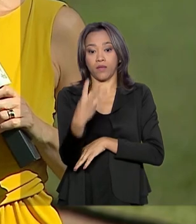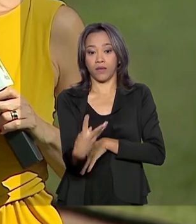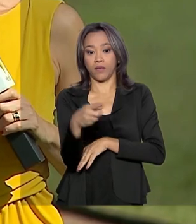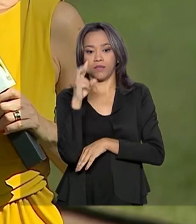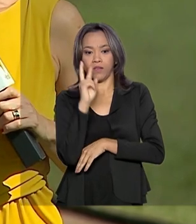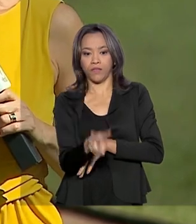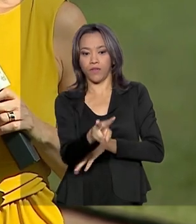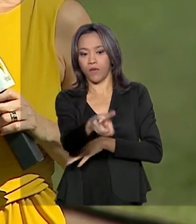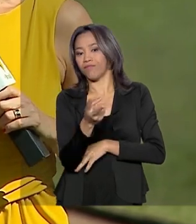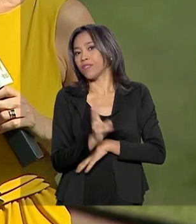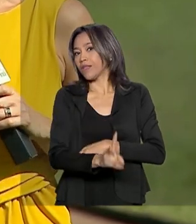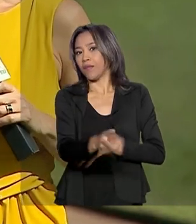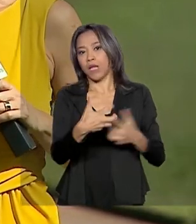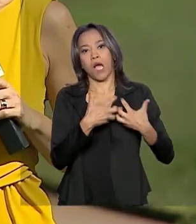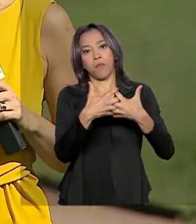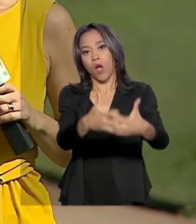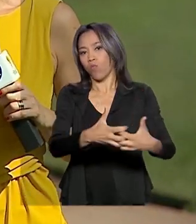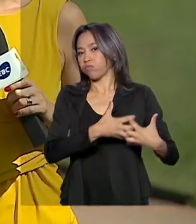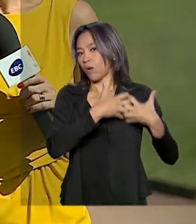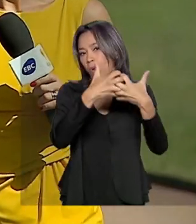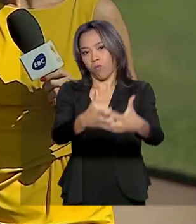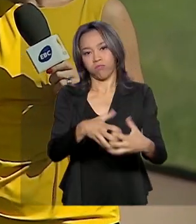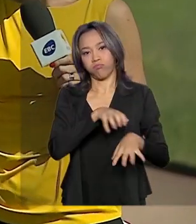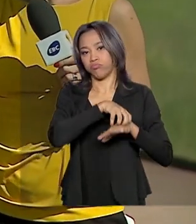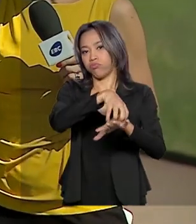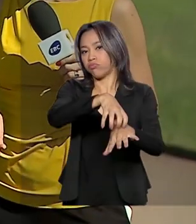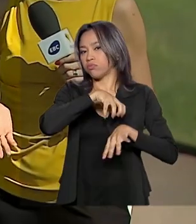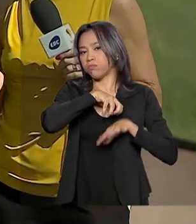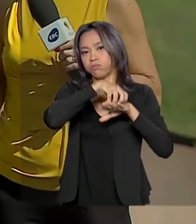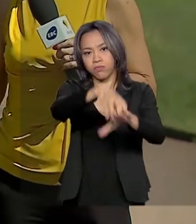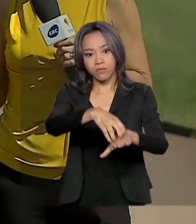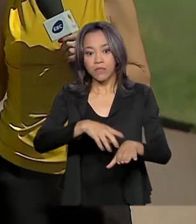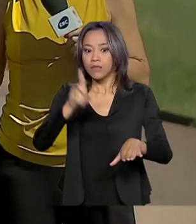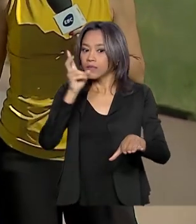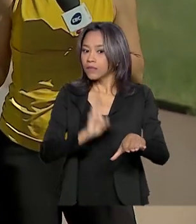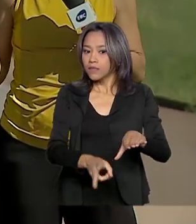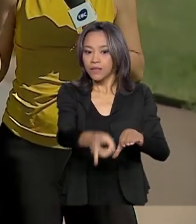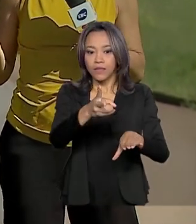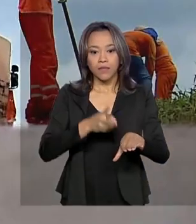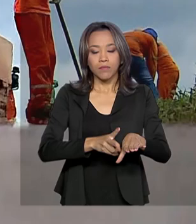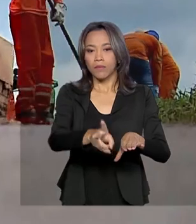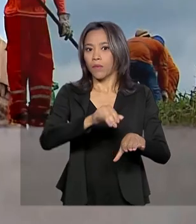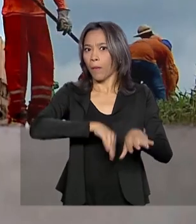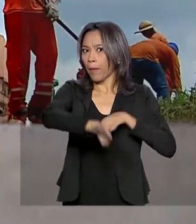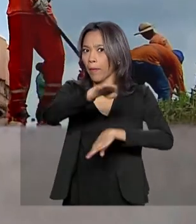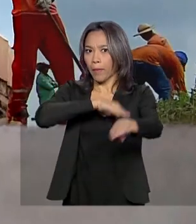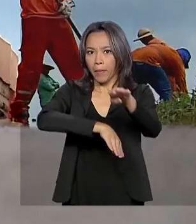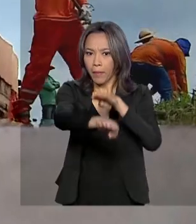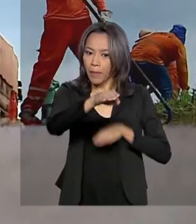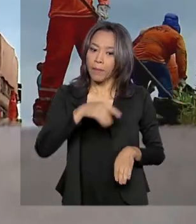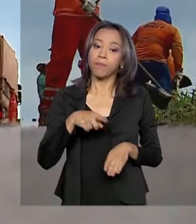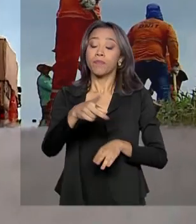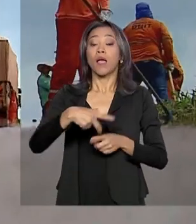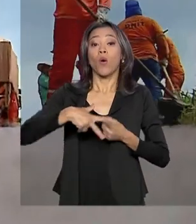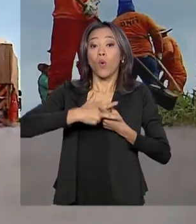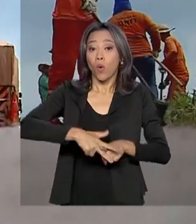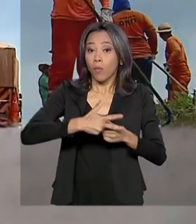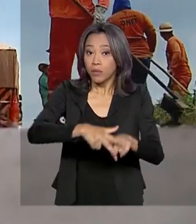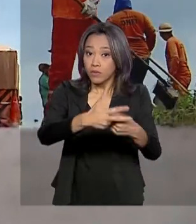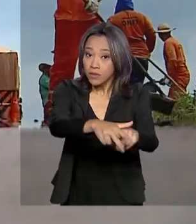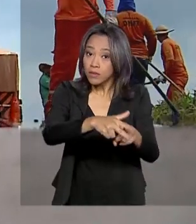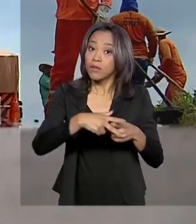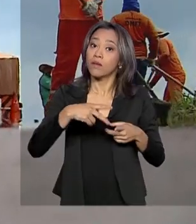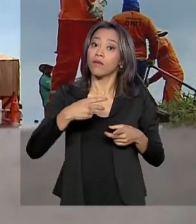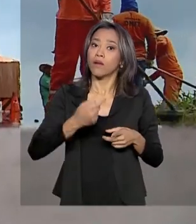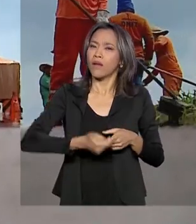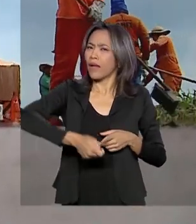caminhão. O vai e vem é prova de que a rodovia tem vida própria. A manutenção da pista é